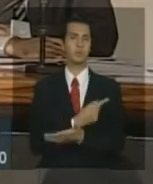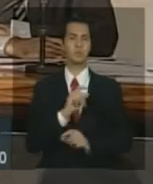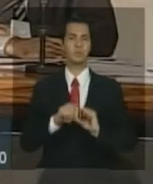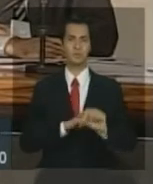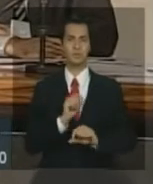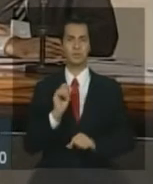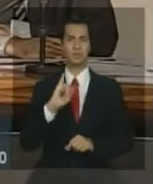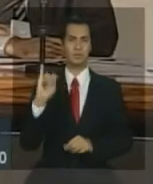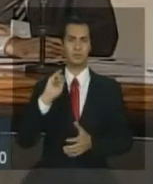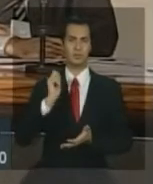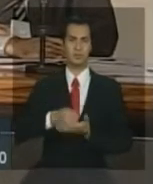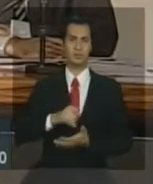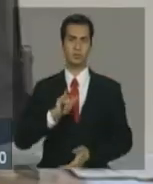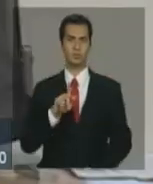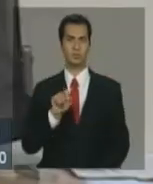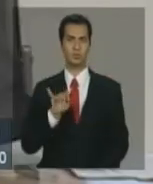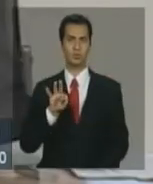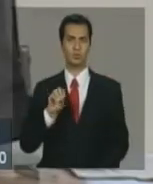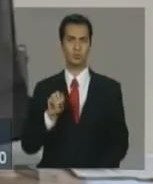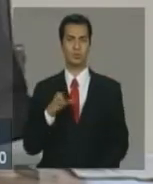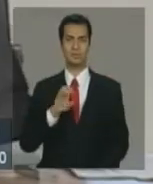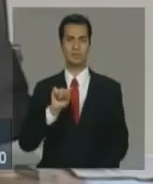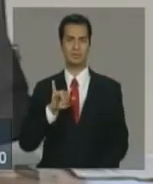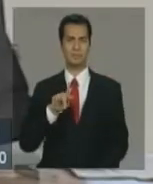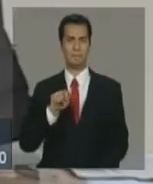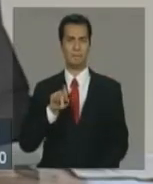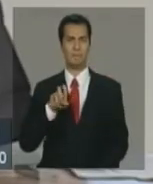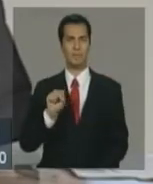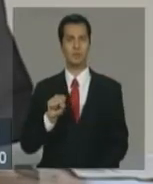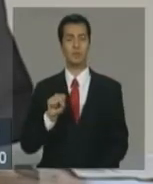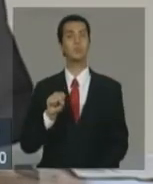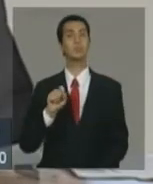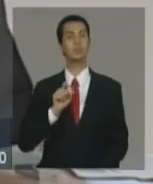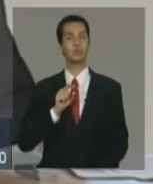foi adiado no mês de fevereiro, portanto,